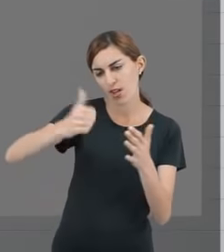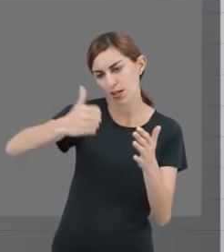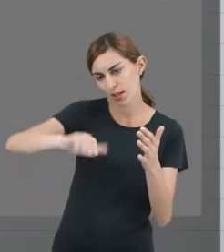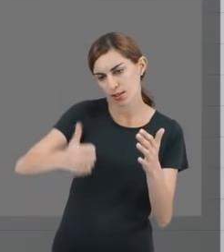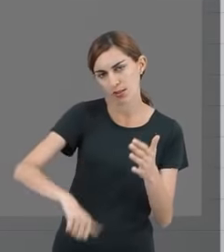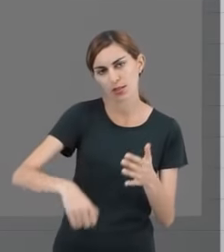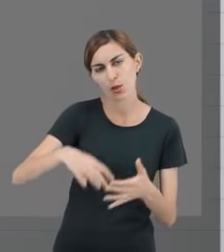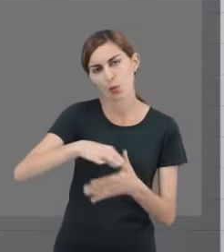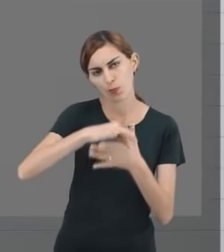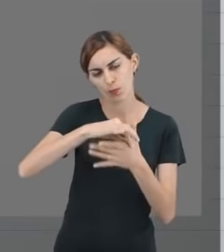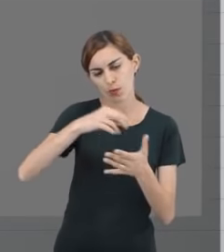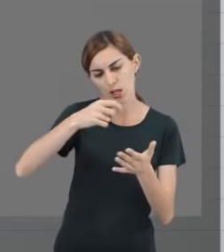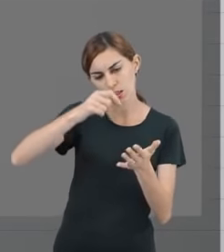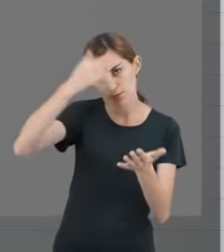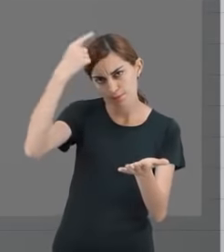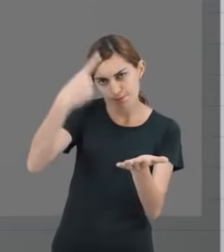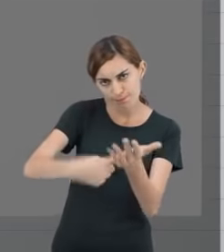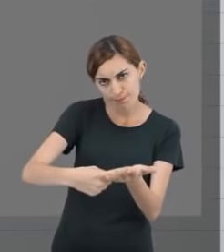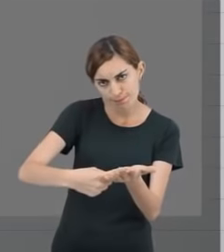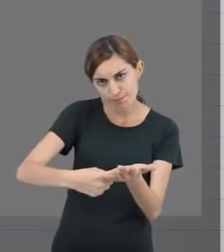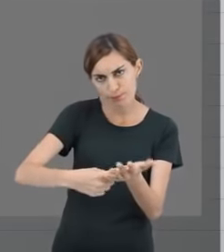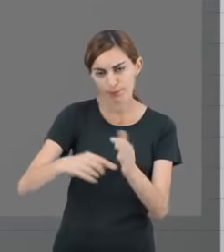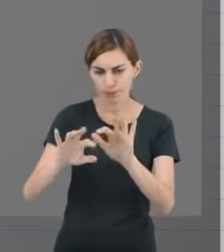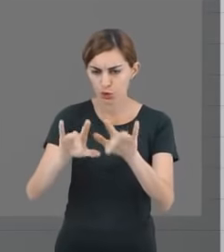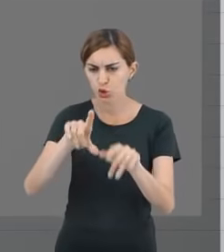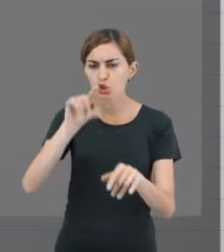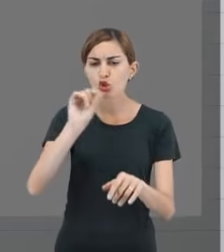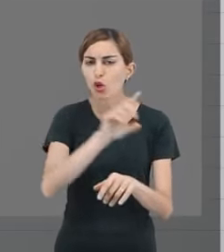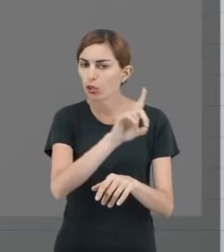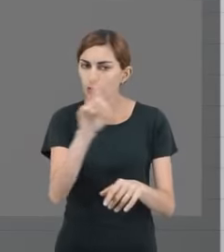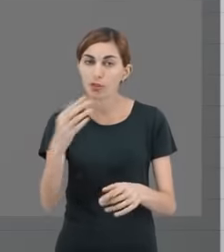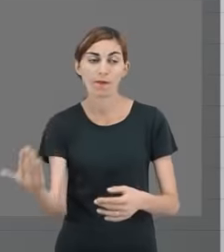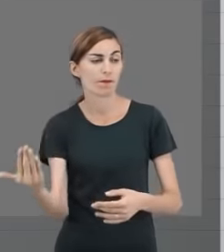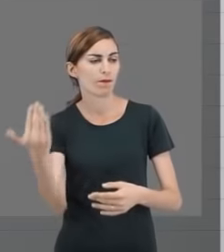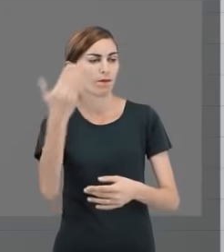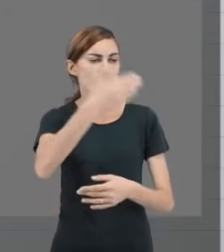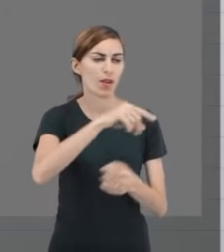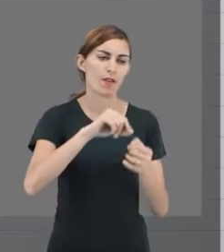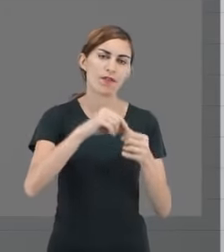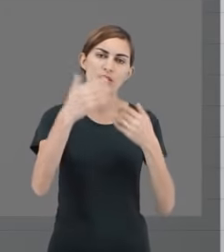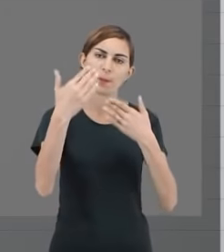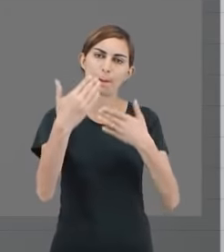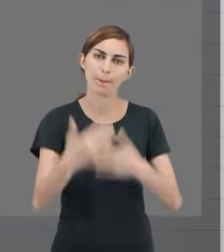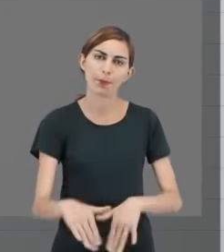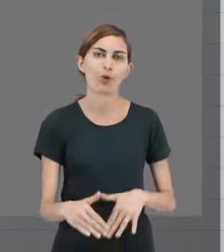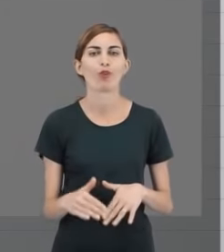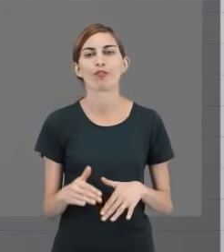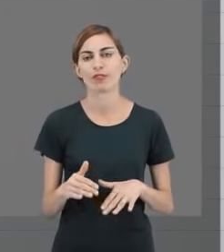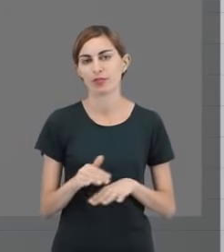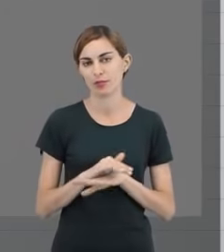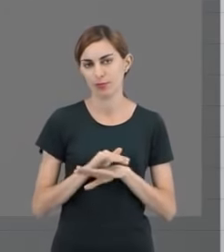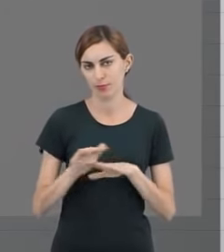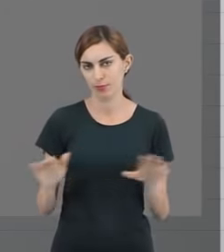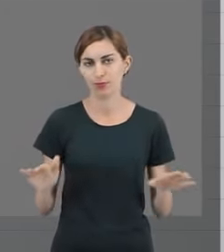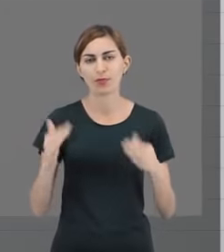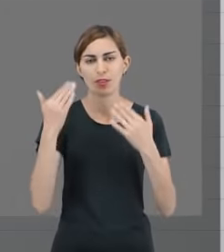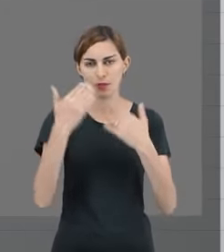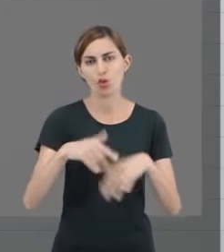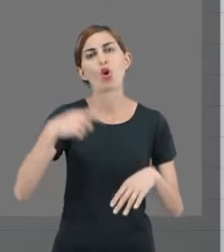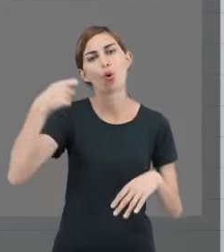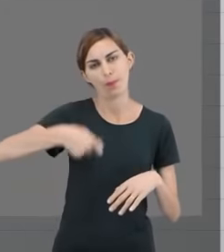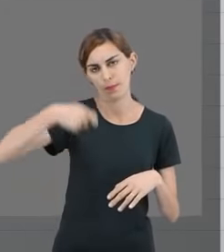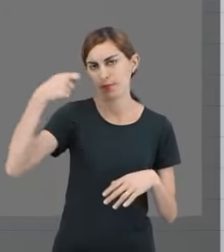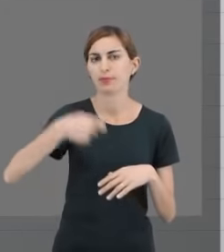presenciais, que são agendadas previamente. Você escolhe a data e comparece ao módulo para fazer a prova. Isso é